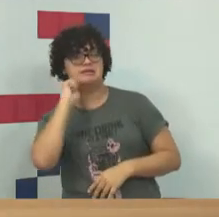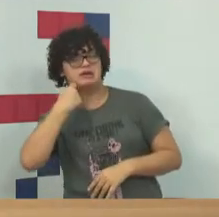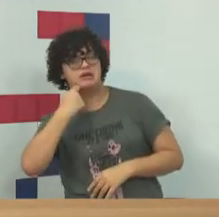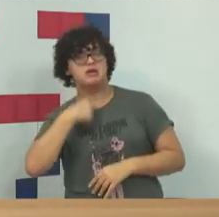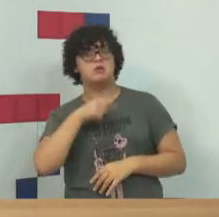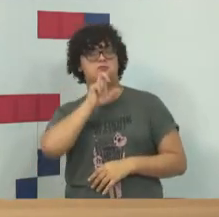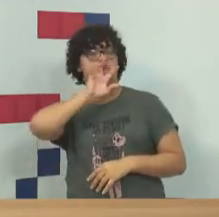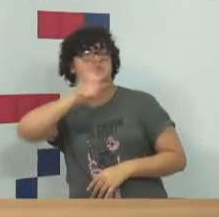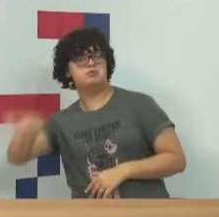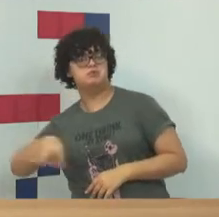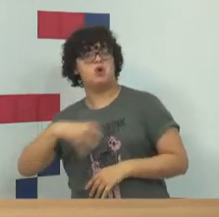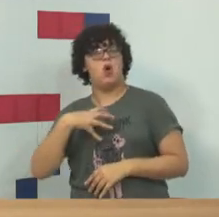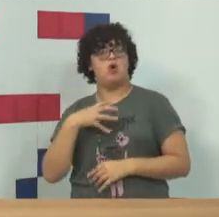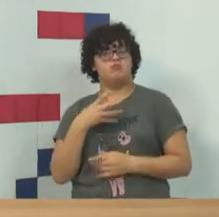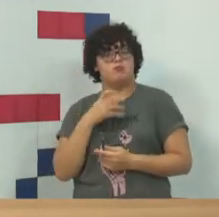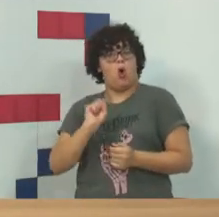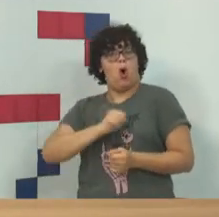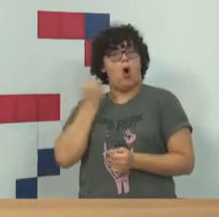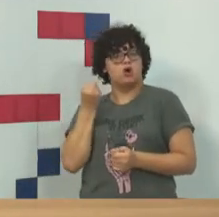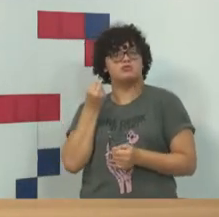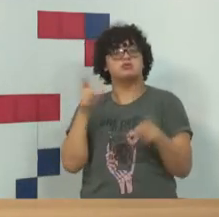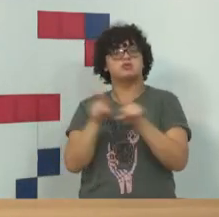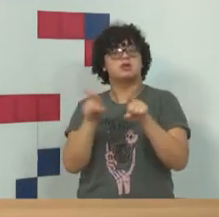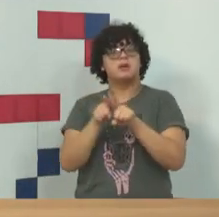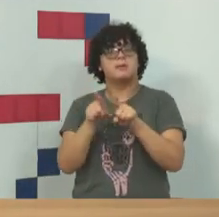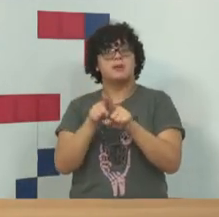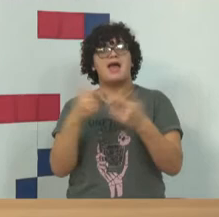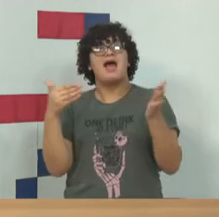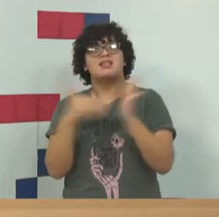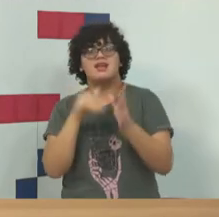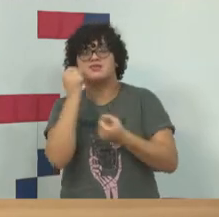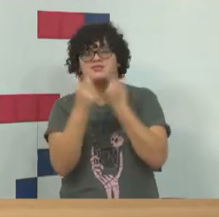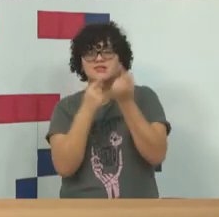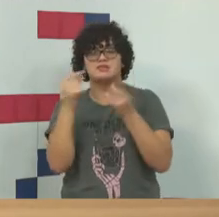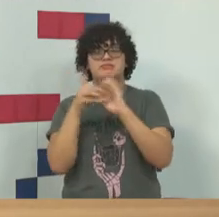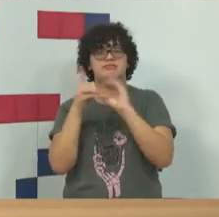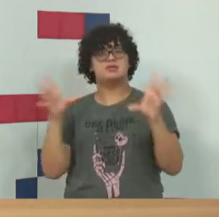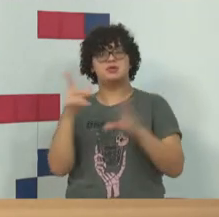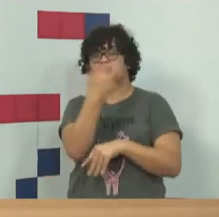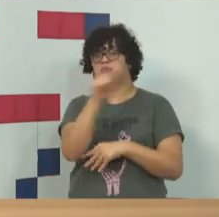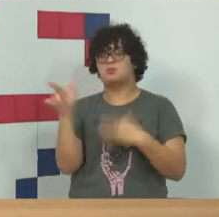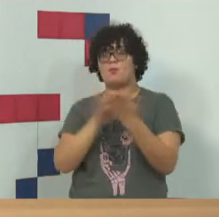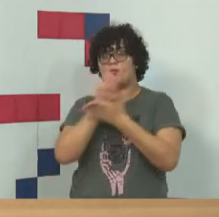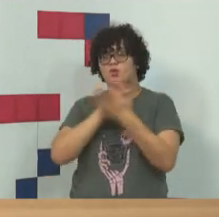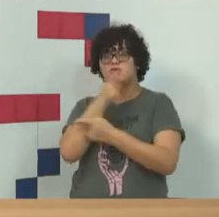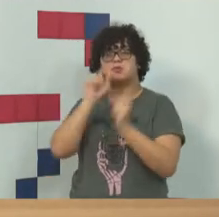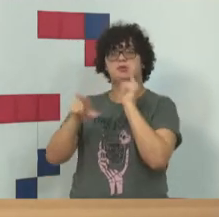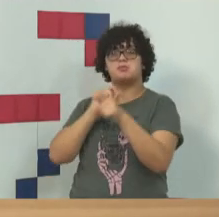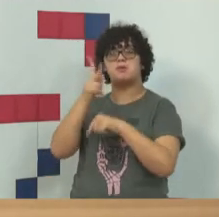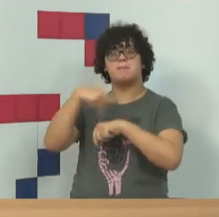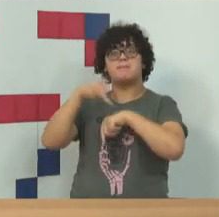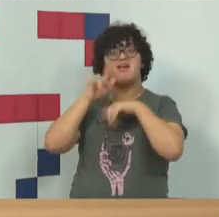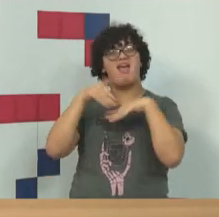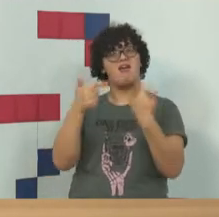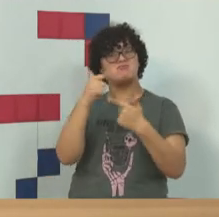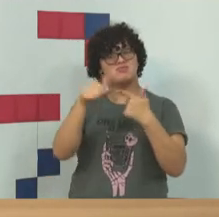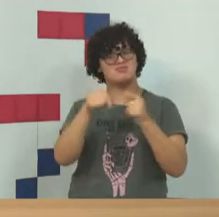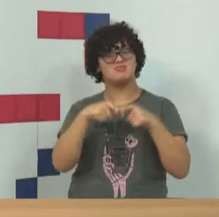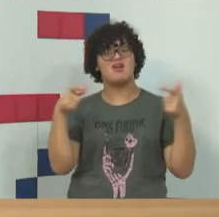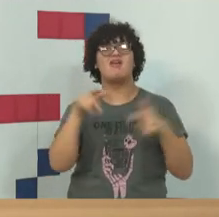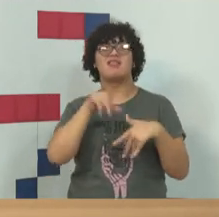discursos de ódio, comentários antidemocráticos. Essa é a raiz do problema.